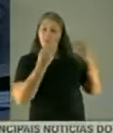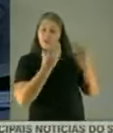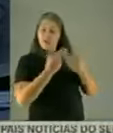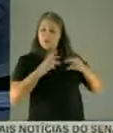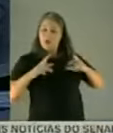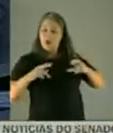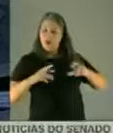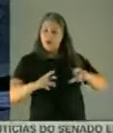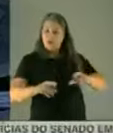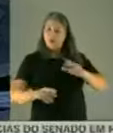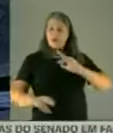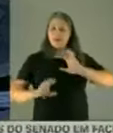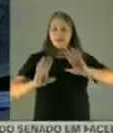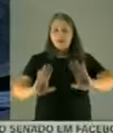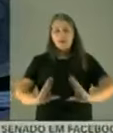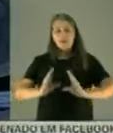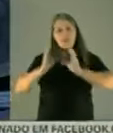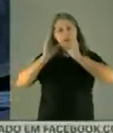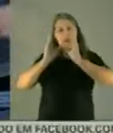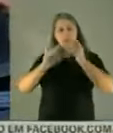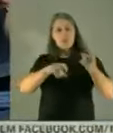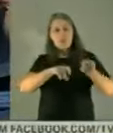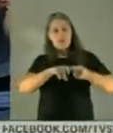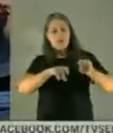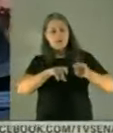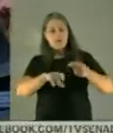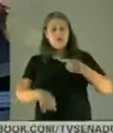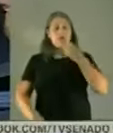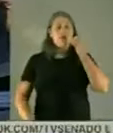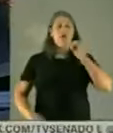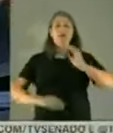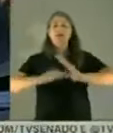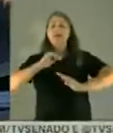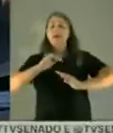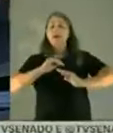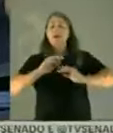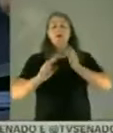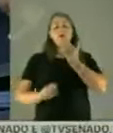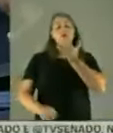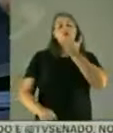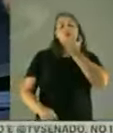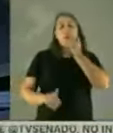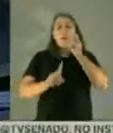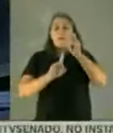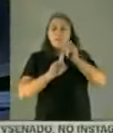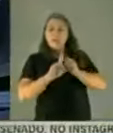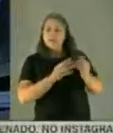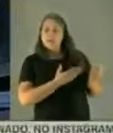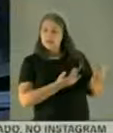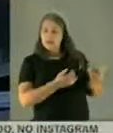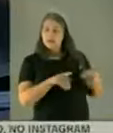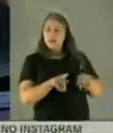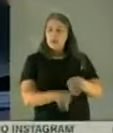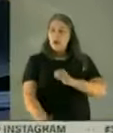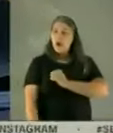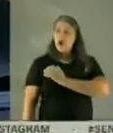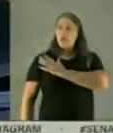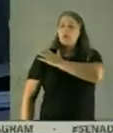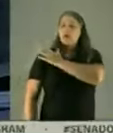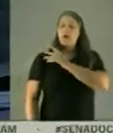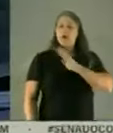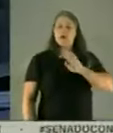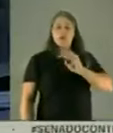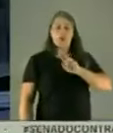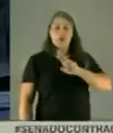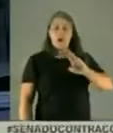de Medicina Ronjo, falando em setembro. O Almirante Barras também fez as saudações iniciais.